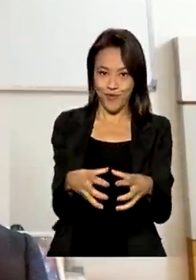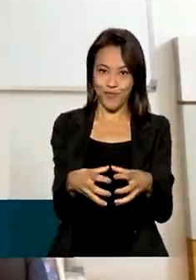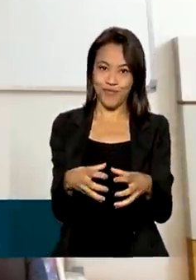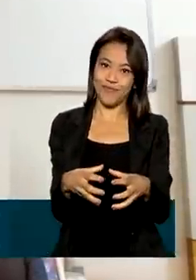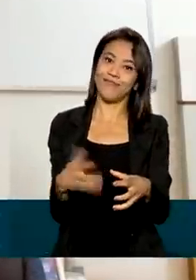maneira mais célebre. aí Obrigado.